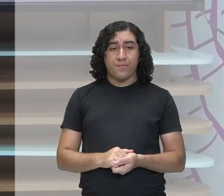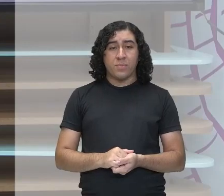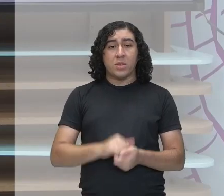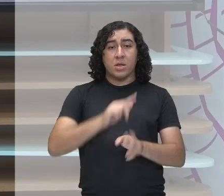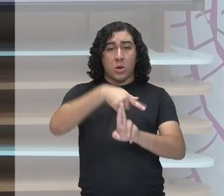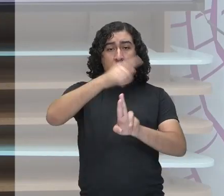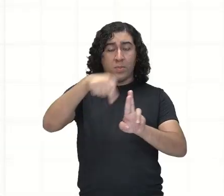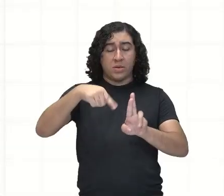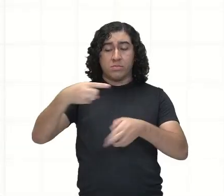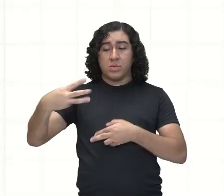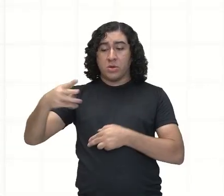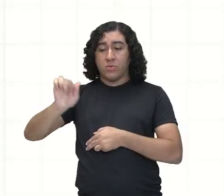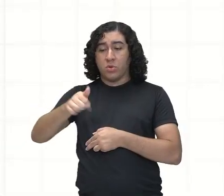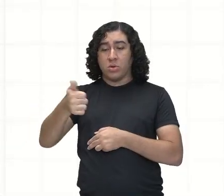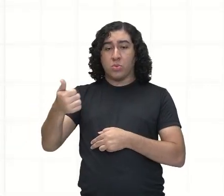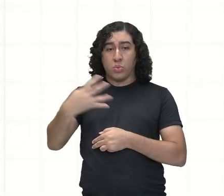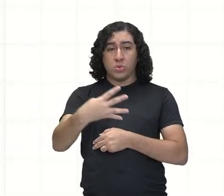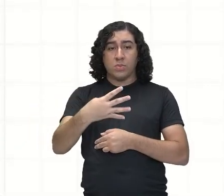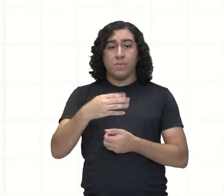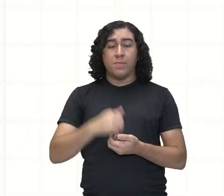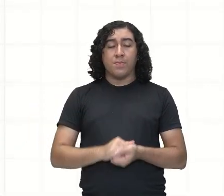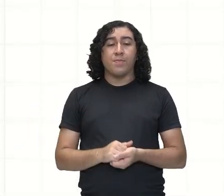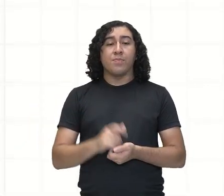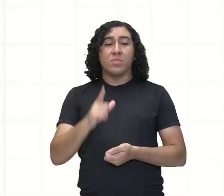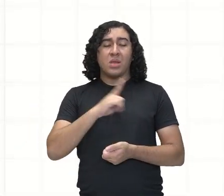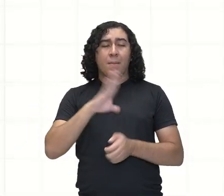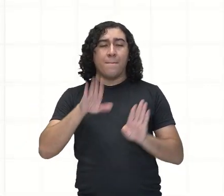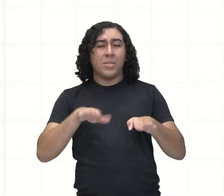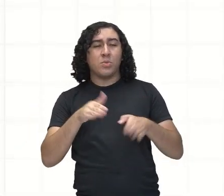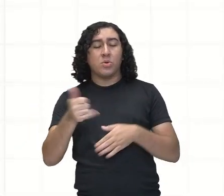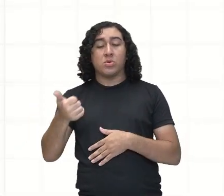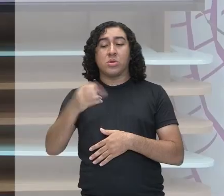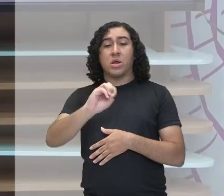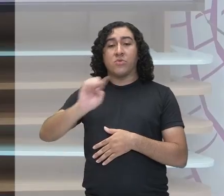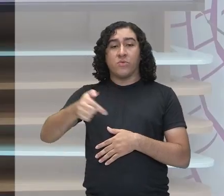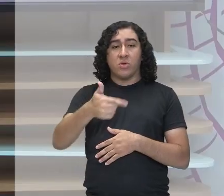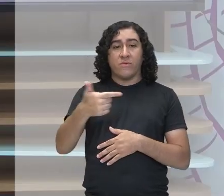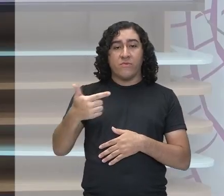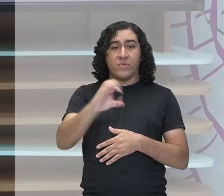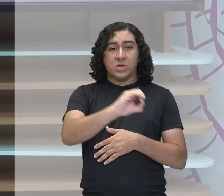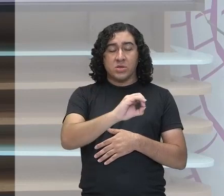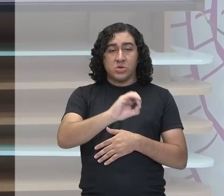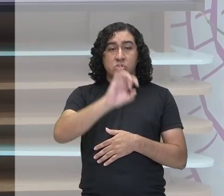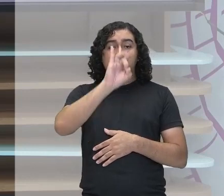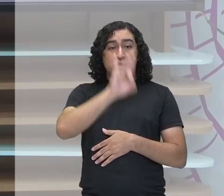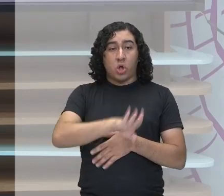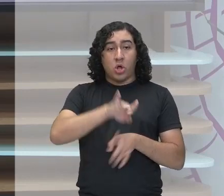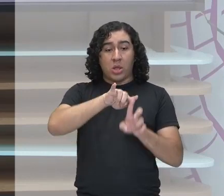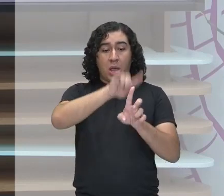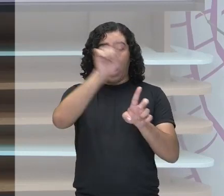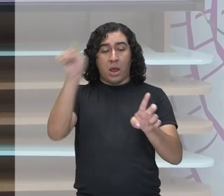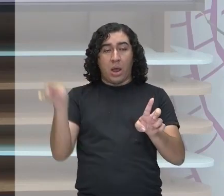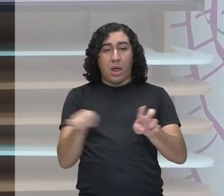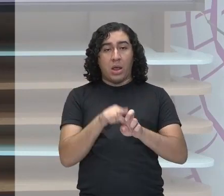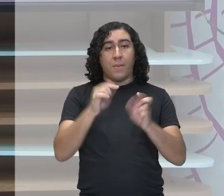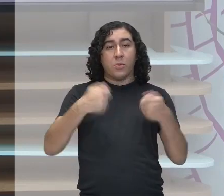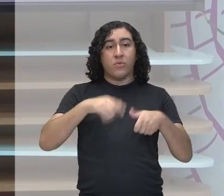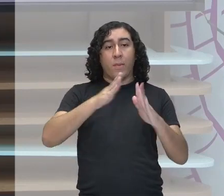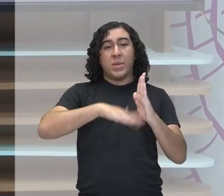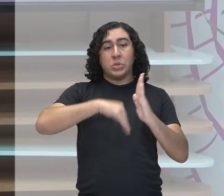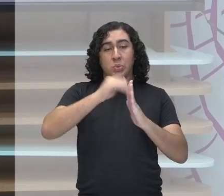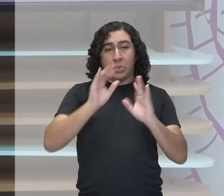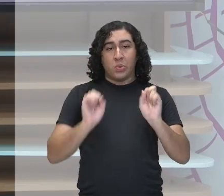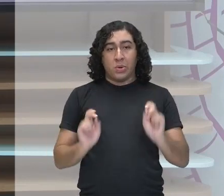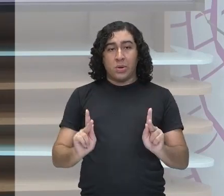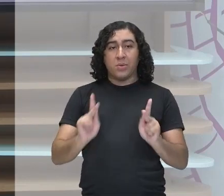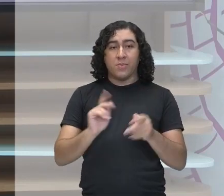3,14. Então, temos aqui aproximadamente 10,20π somente, né? Da parte da pintura aí,